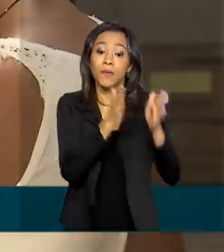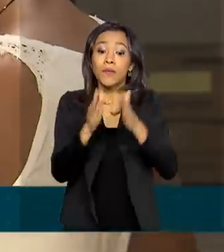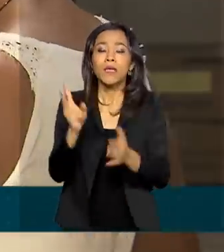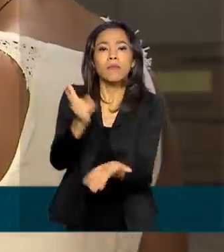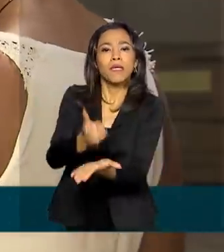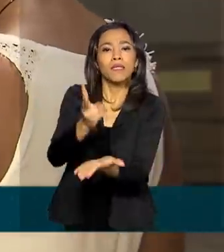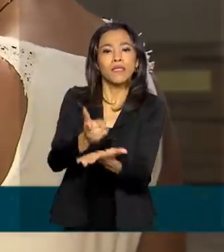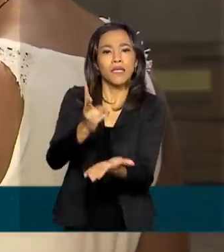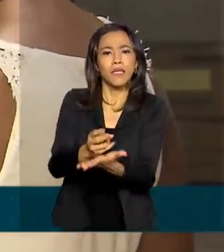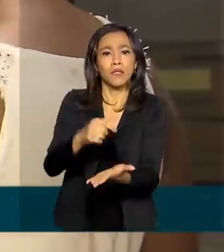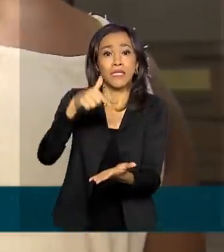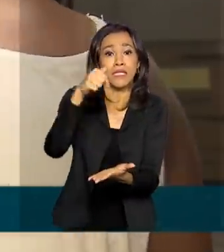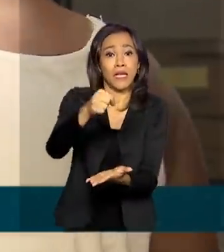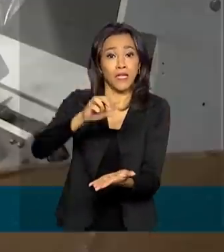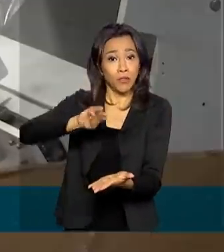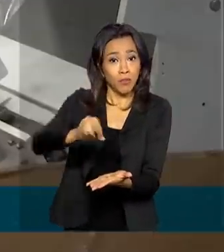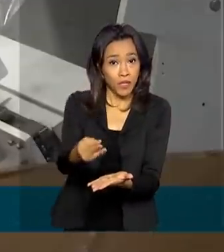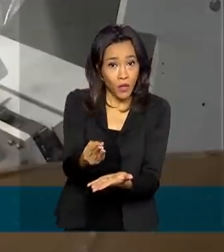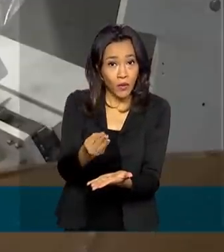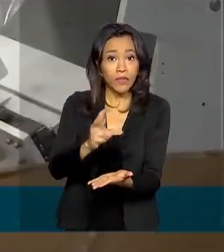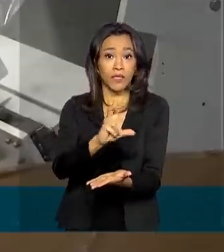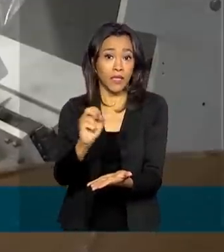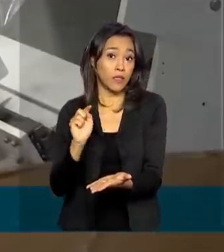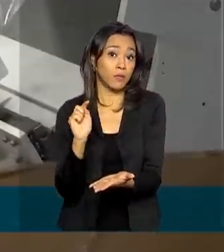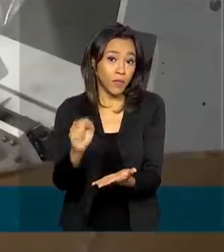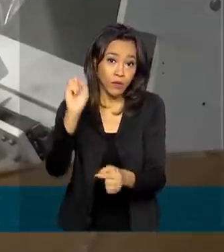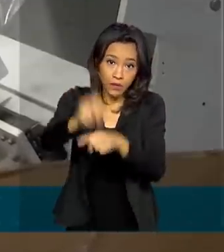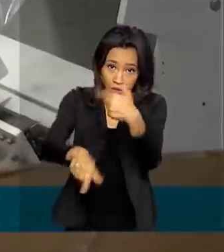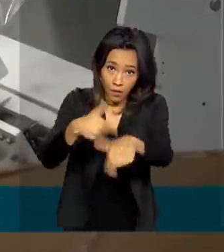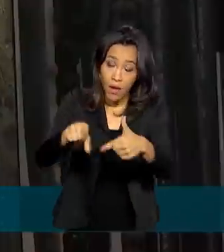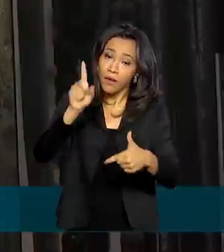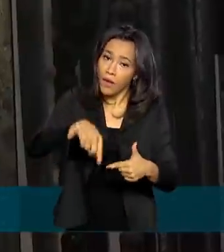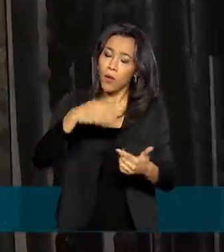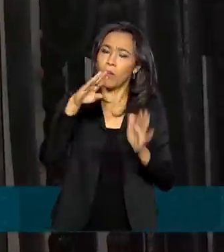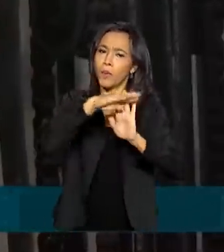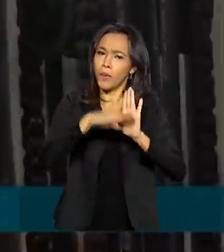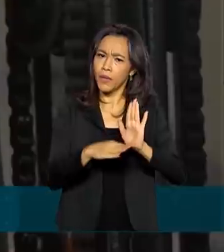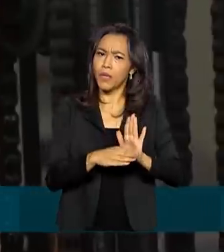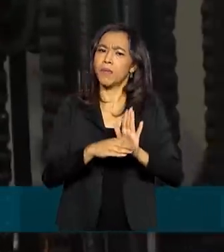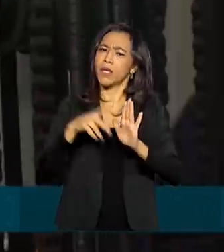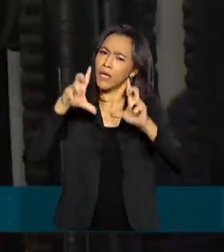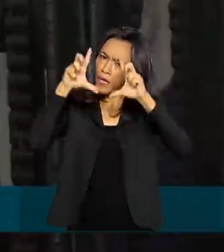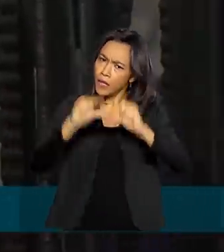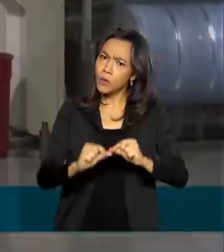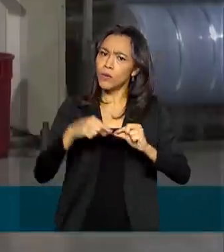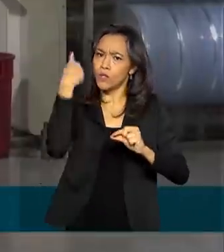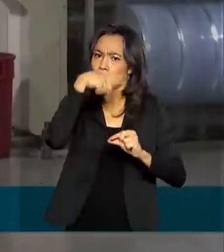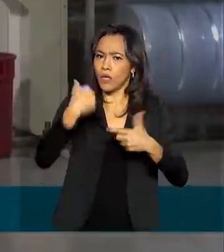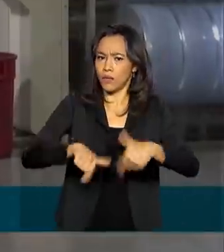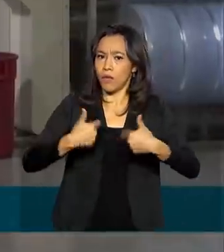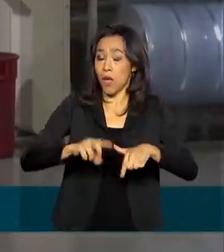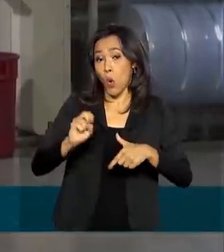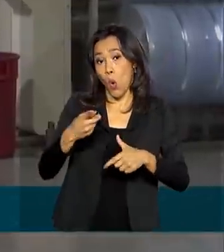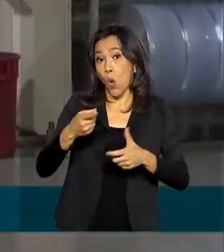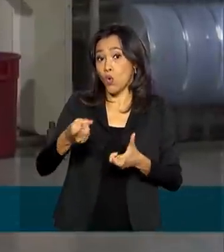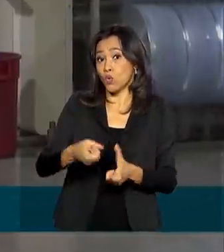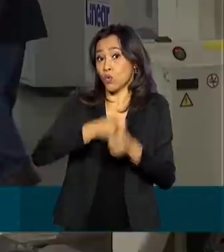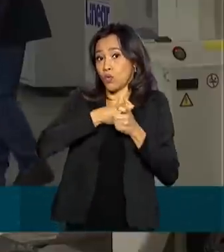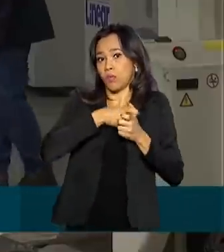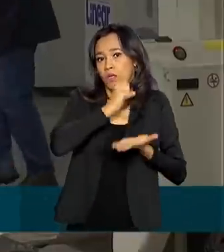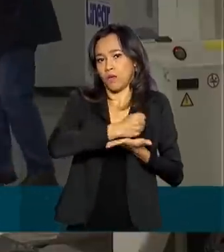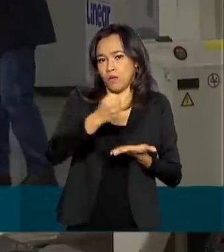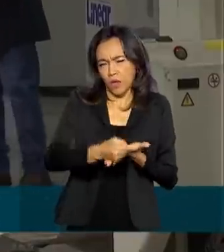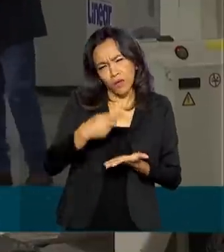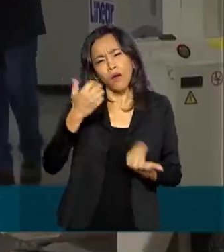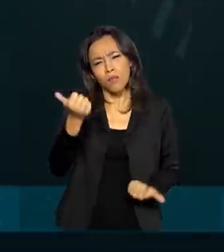7,5 de empregos por meio do programa que prevê jornada reduzida ou contrato suspenso com auxílio